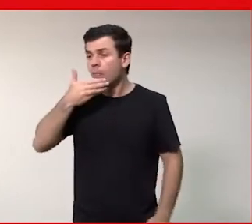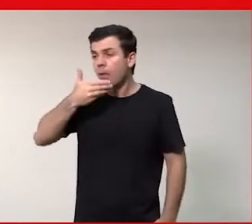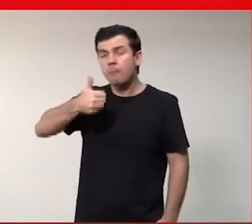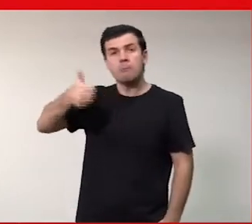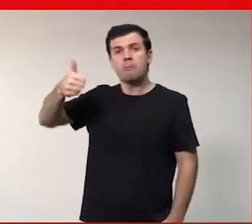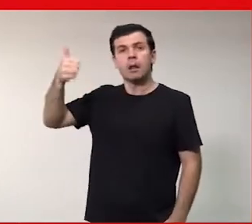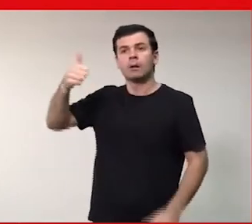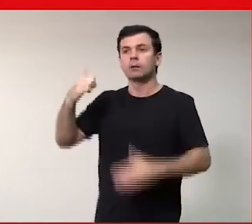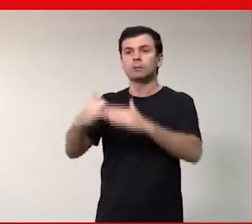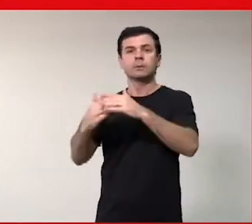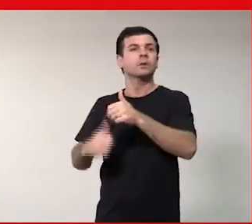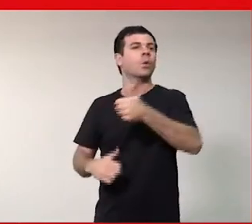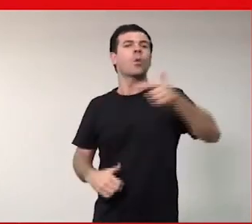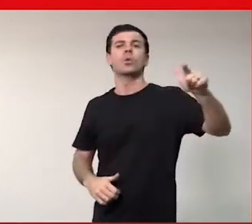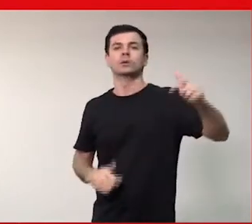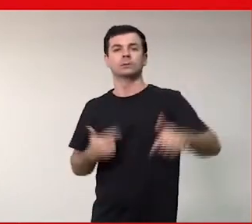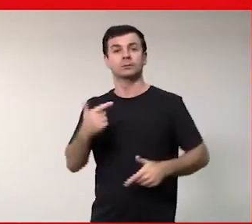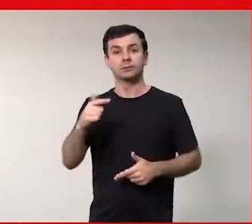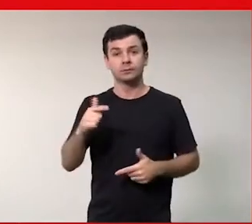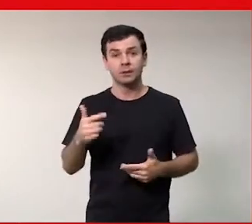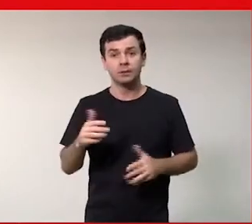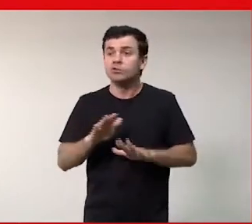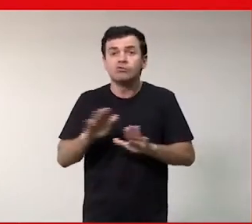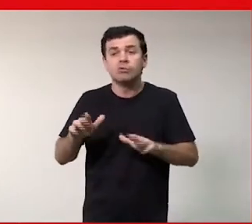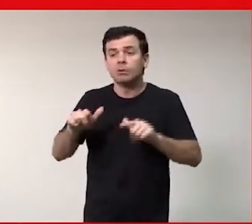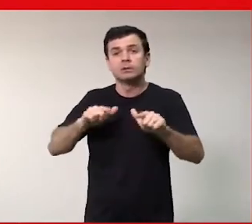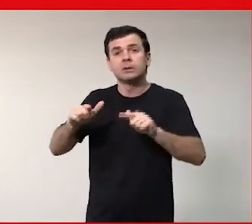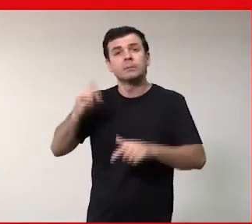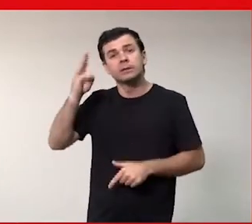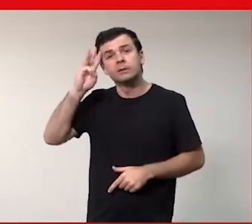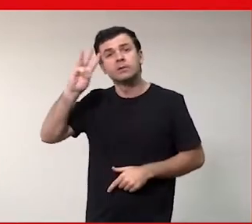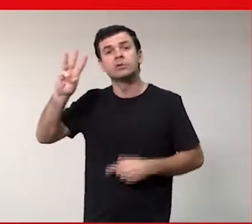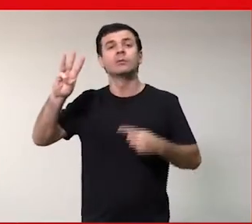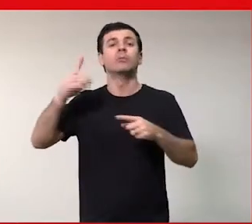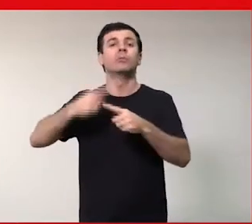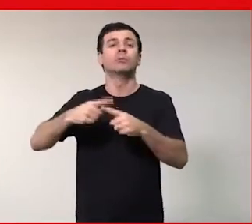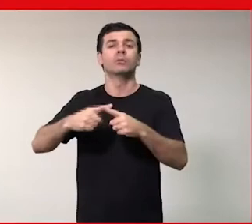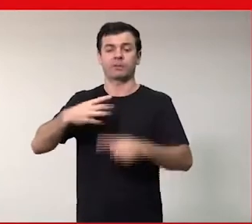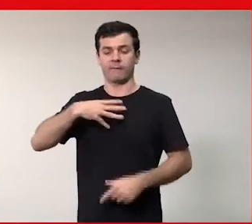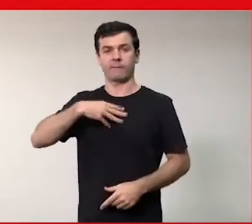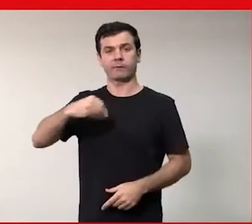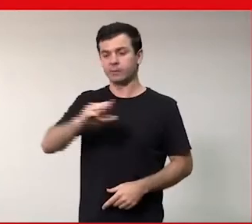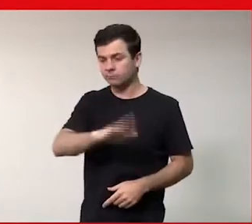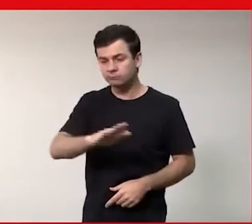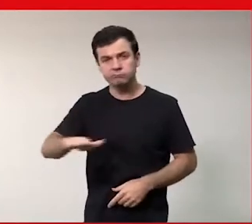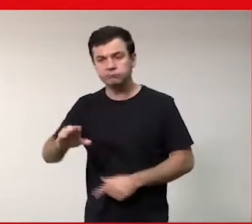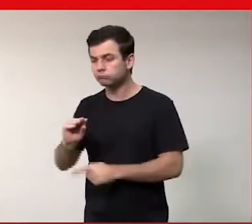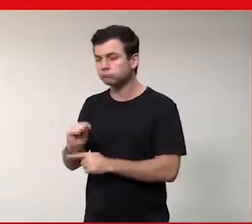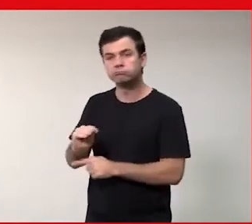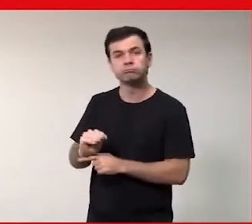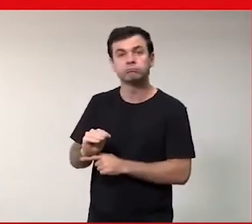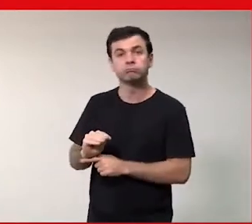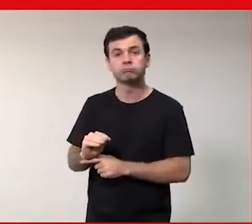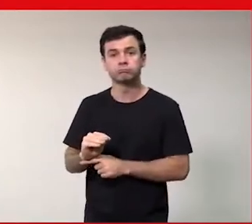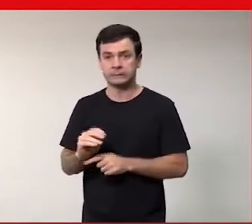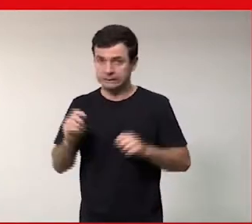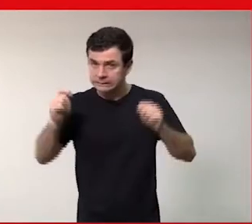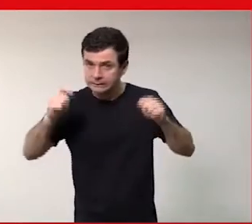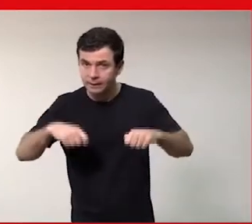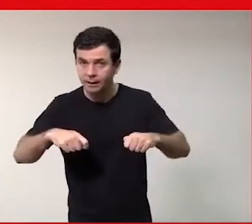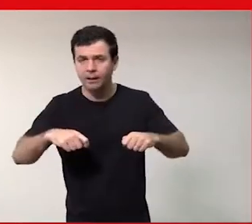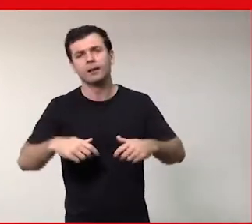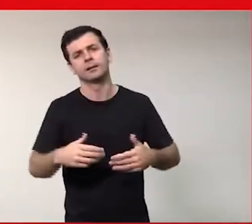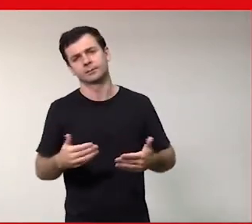empresa na minha vida. E ela trabalha três dias por semana porque ela tem filhos pequenos. Mas isso é possível nesse